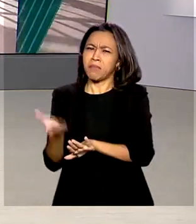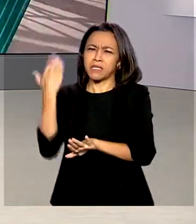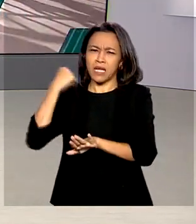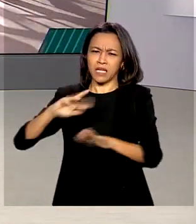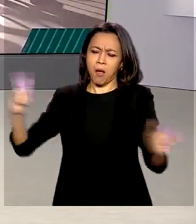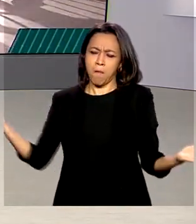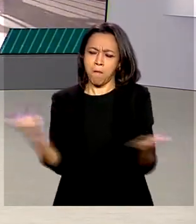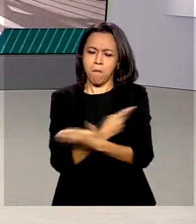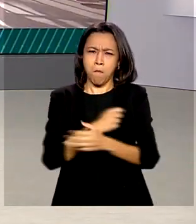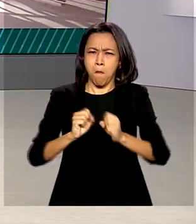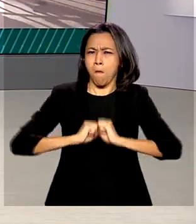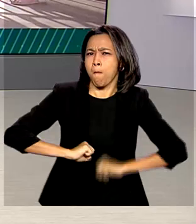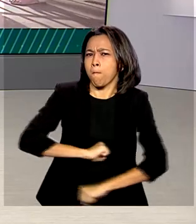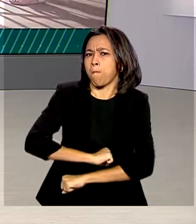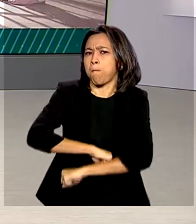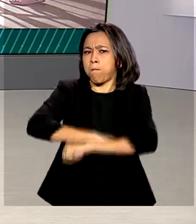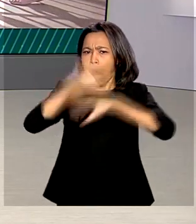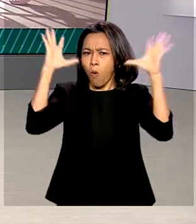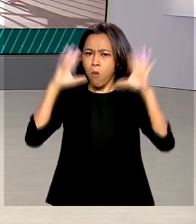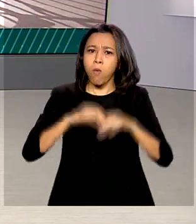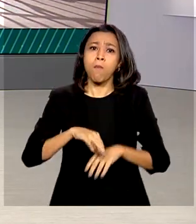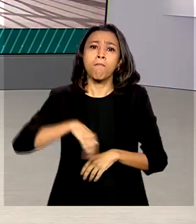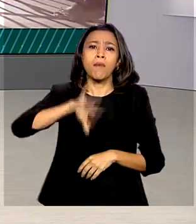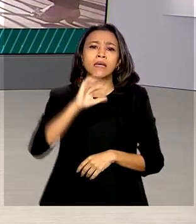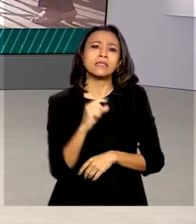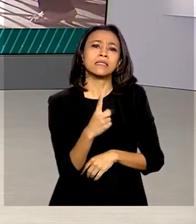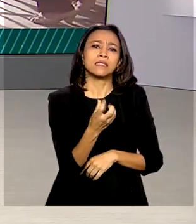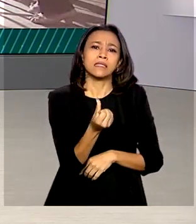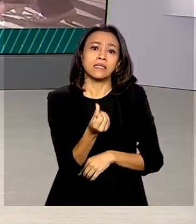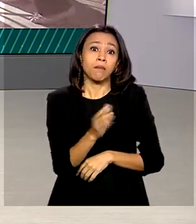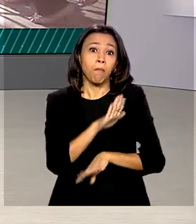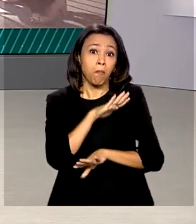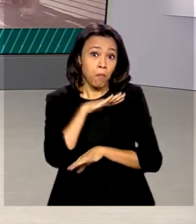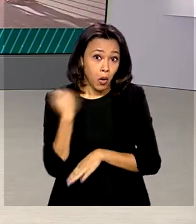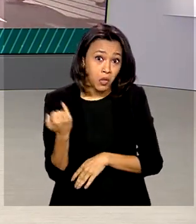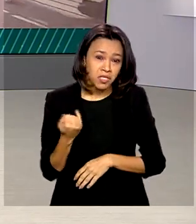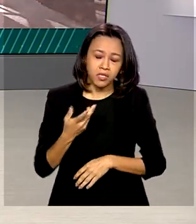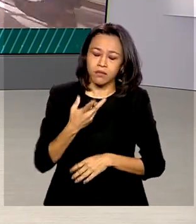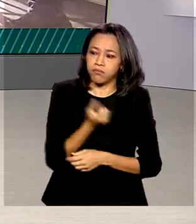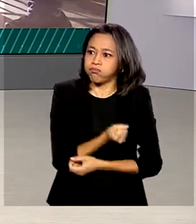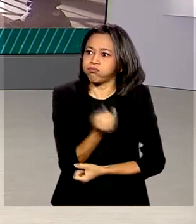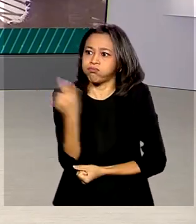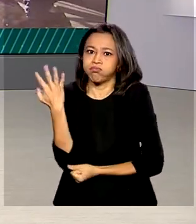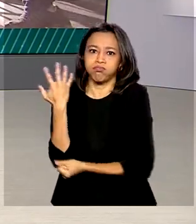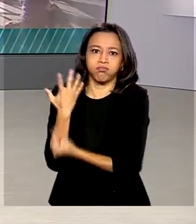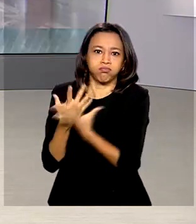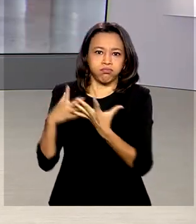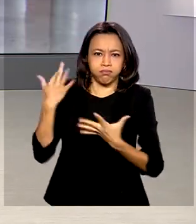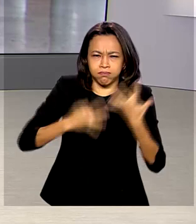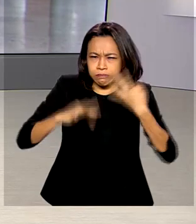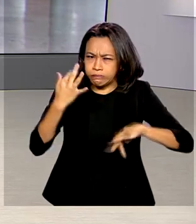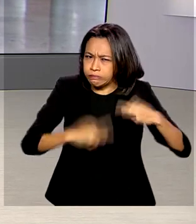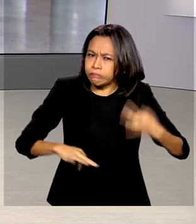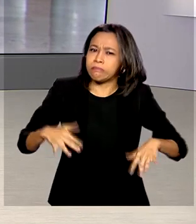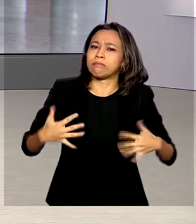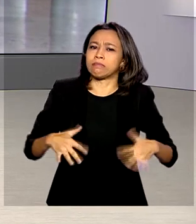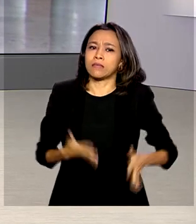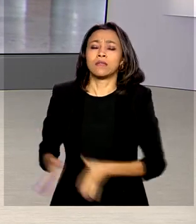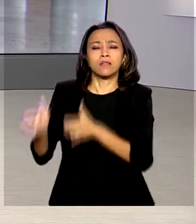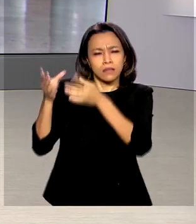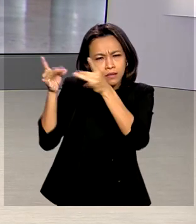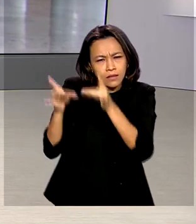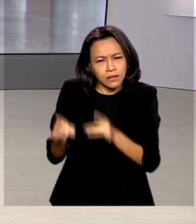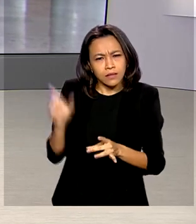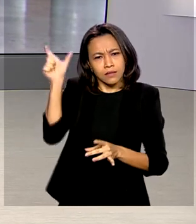deixou mais de 160 mortos e milhares de feridos. Vamos até o Palácio do Planalto agora. A repórter Luana Karen conta os